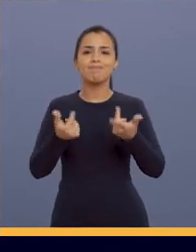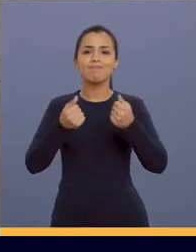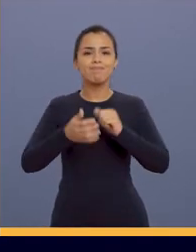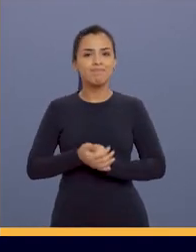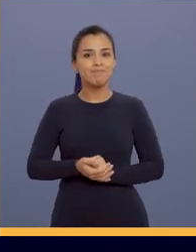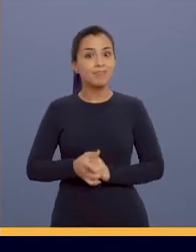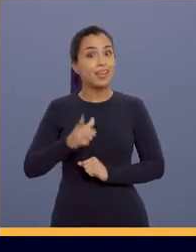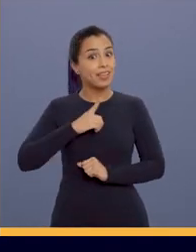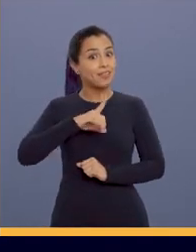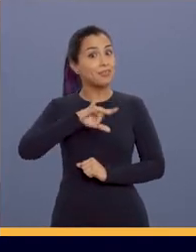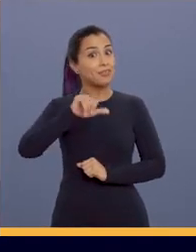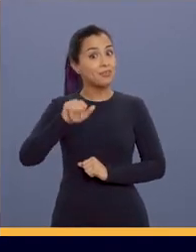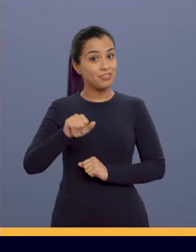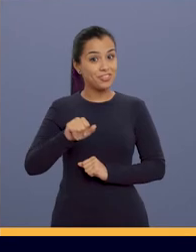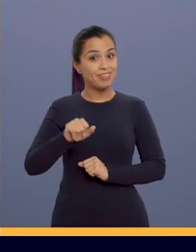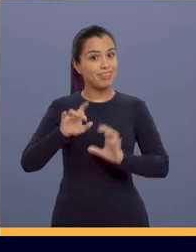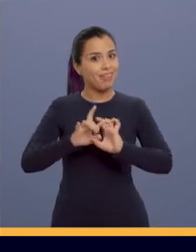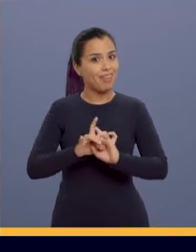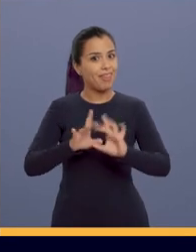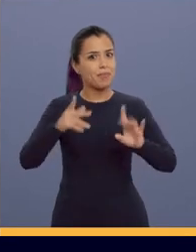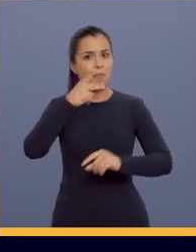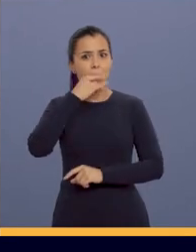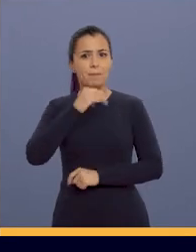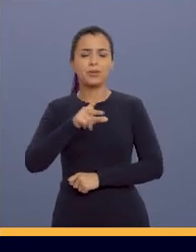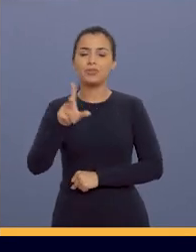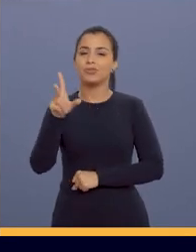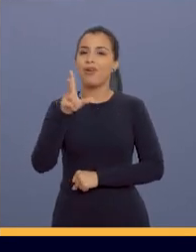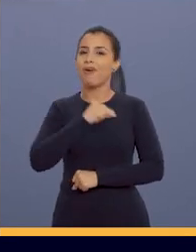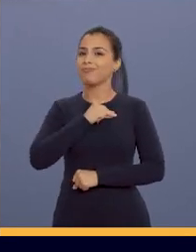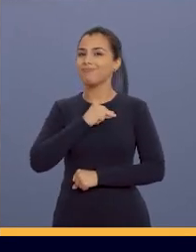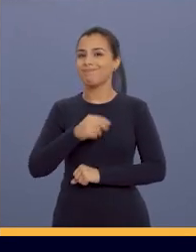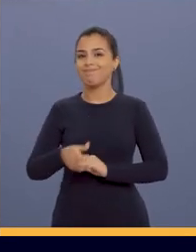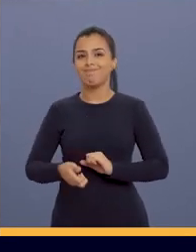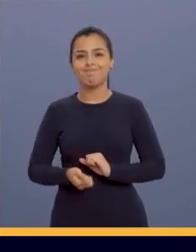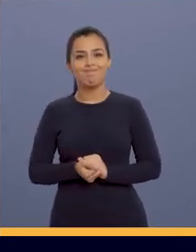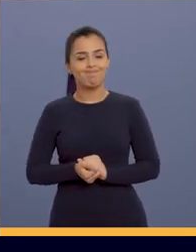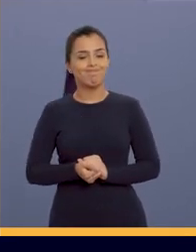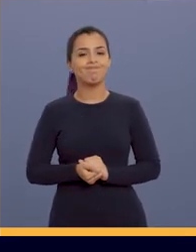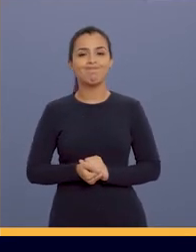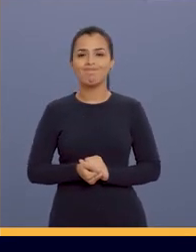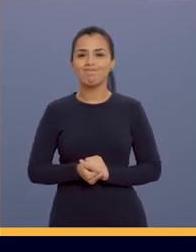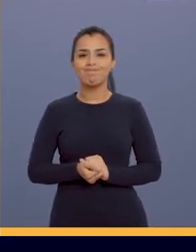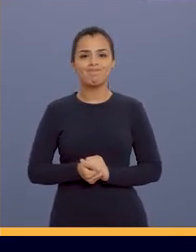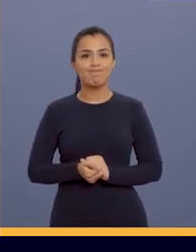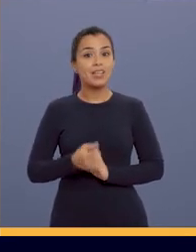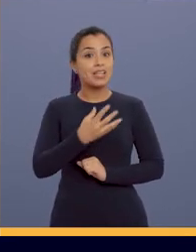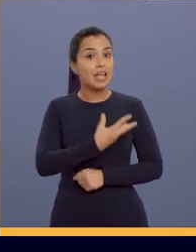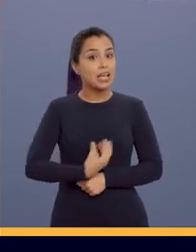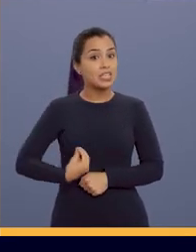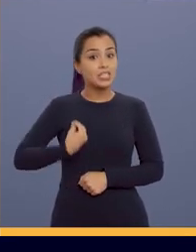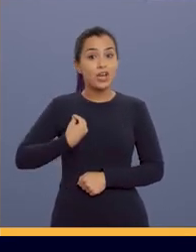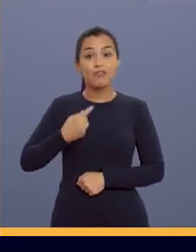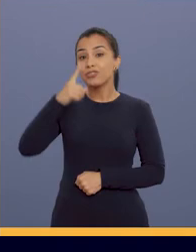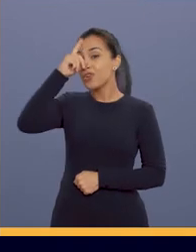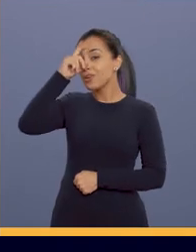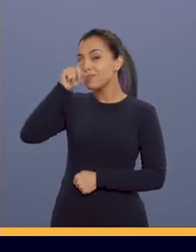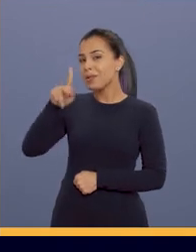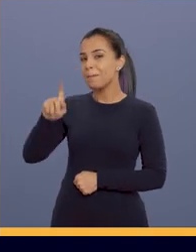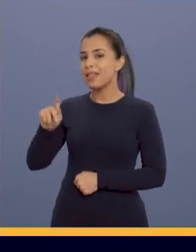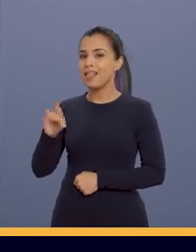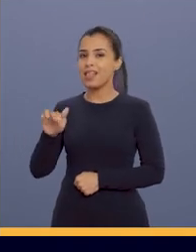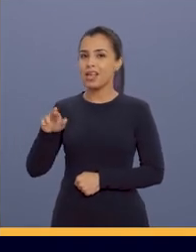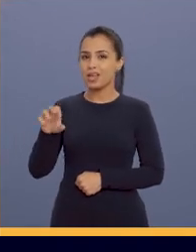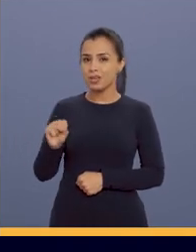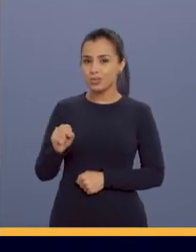E daí veio o grande dia. Nós vamos dar alta pra ele. Nossa Senhora. Ele foi salvo no hospital de